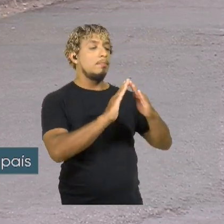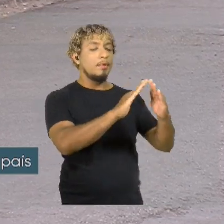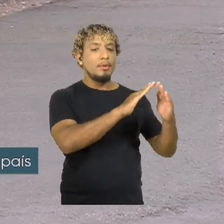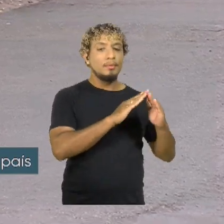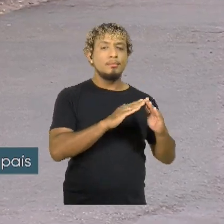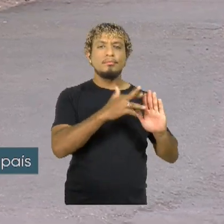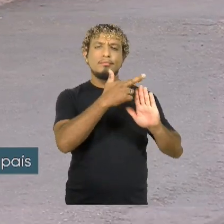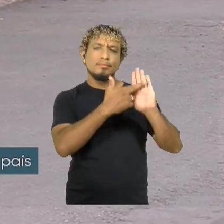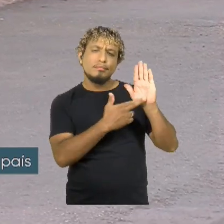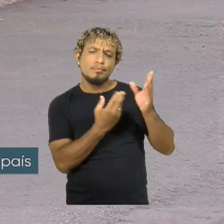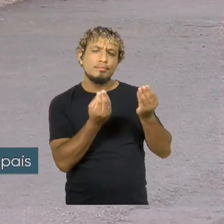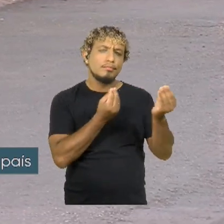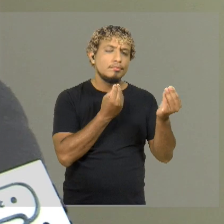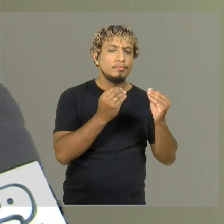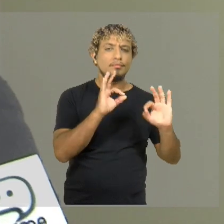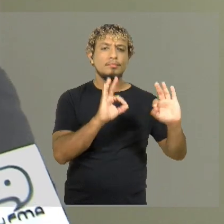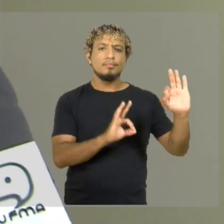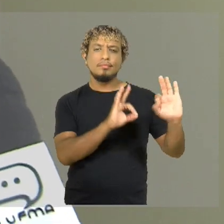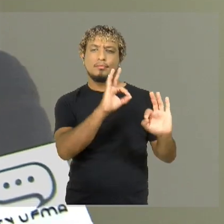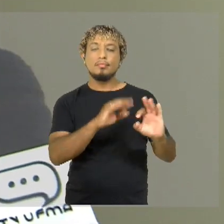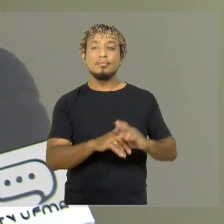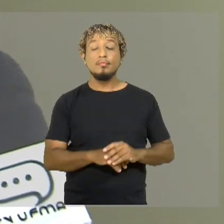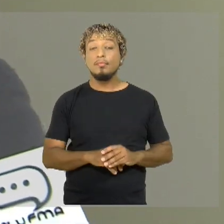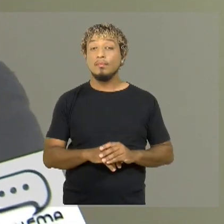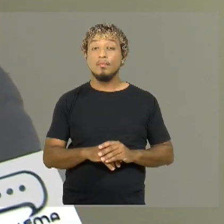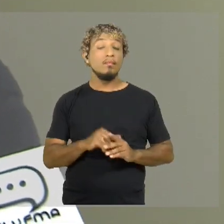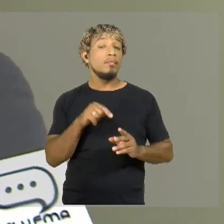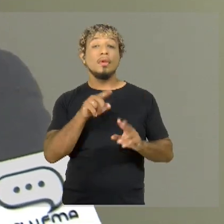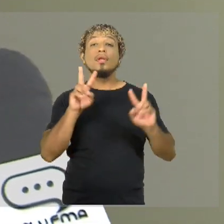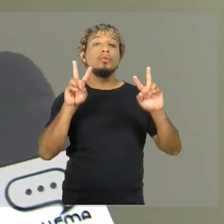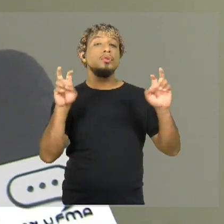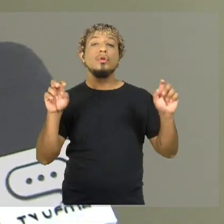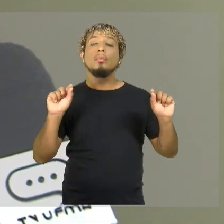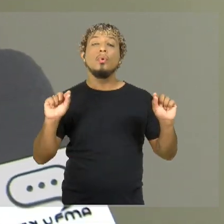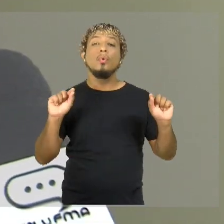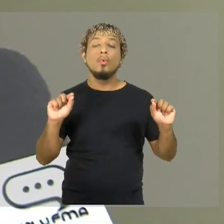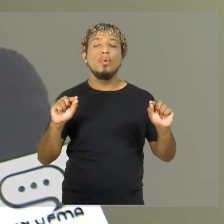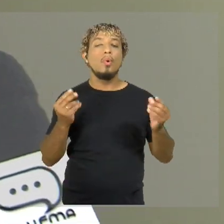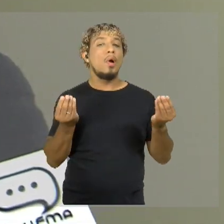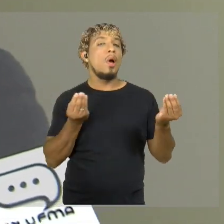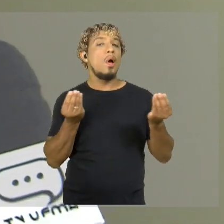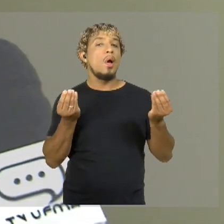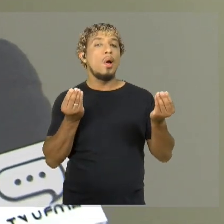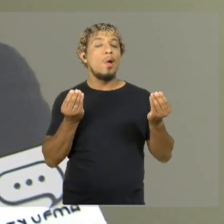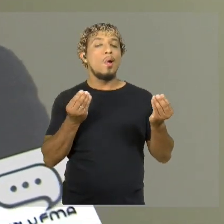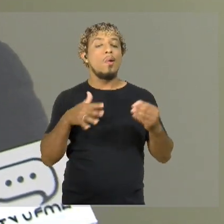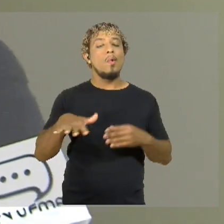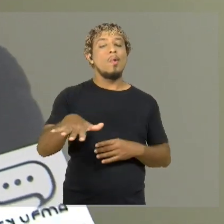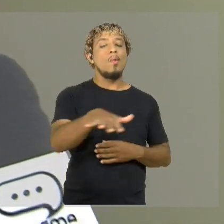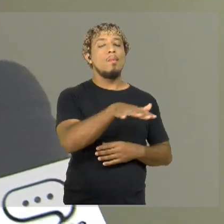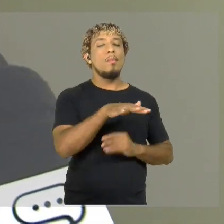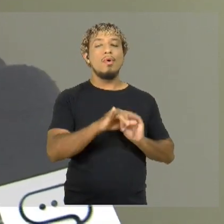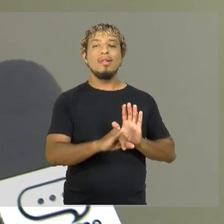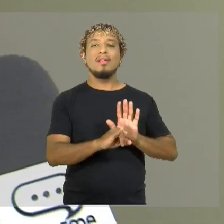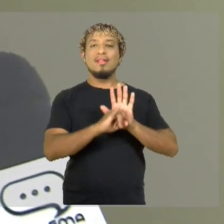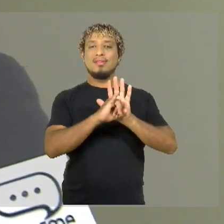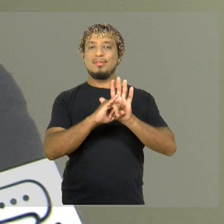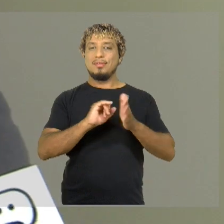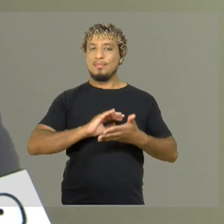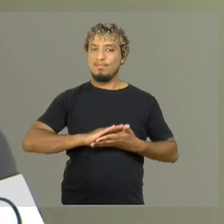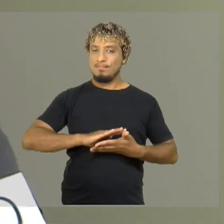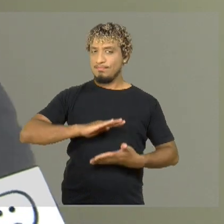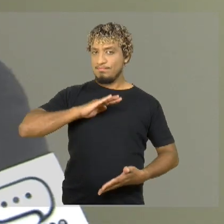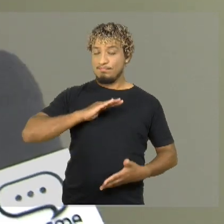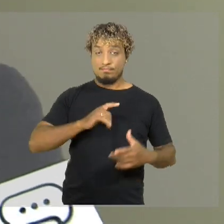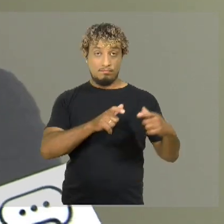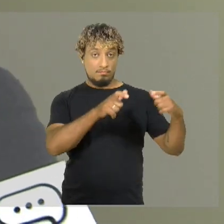para contornar a desigualdade. Isso tudo tem a ver com a construção e fortalecimento da identidade dessas pessoas, porque